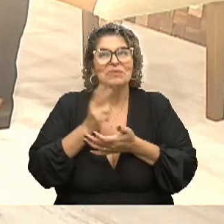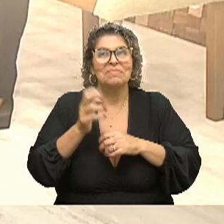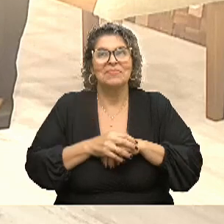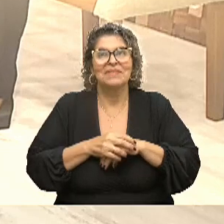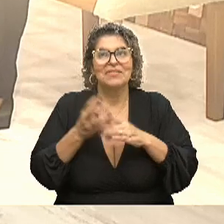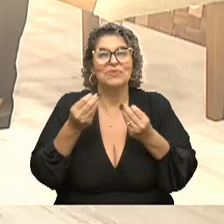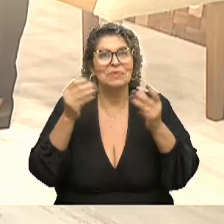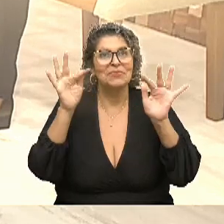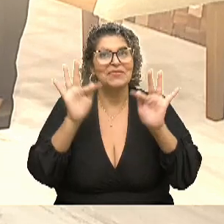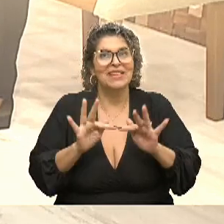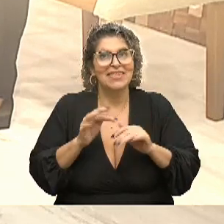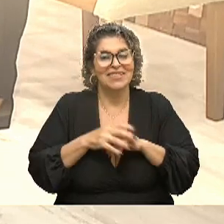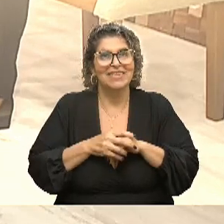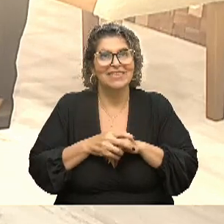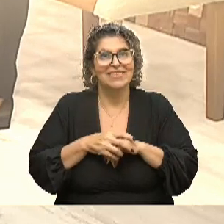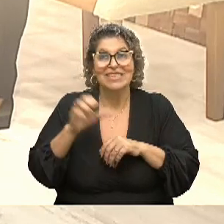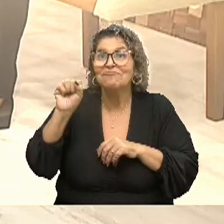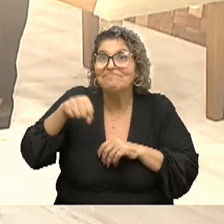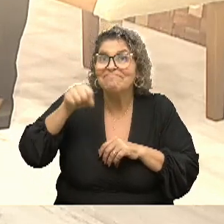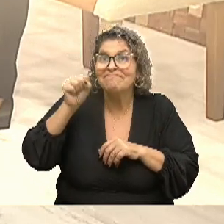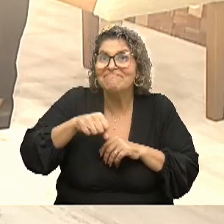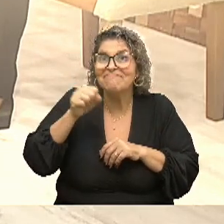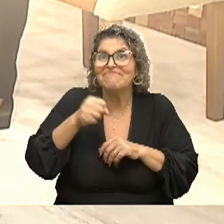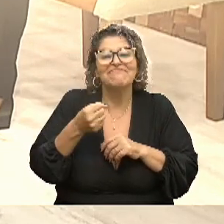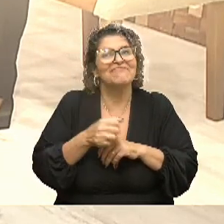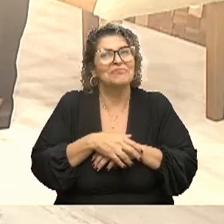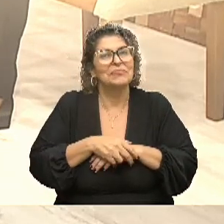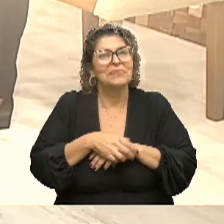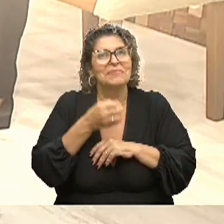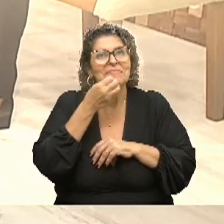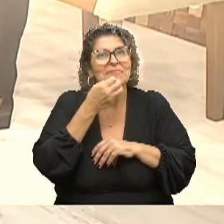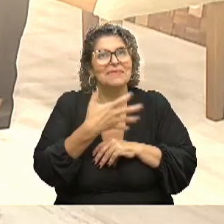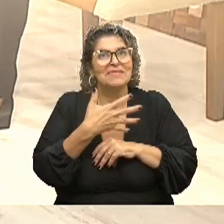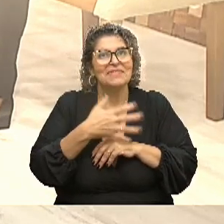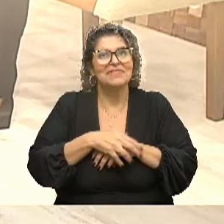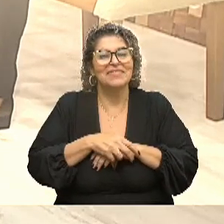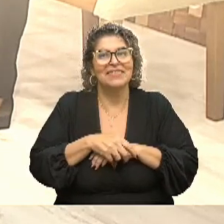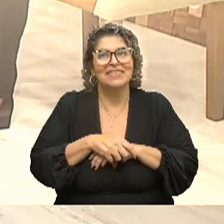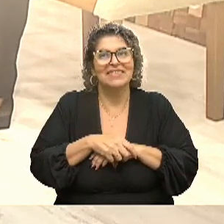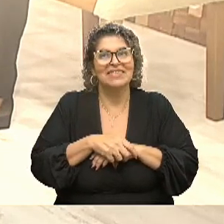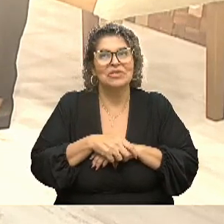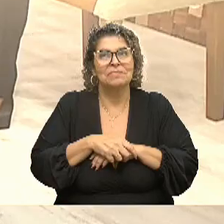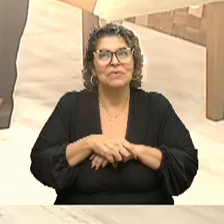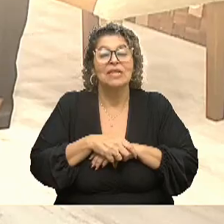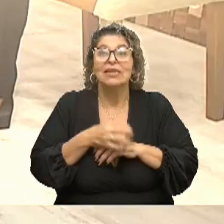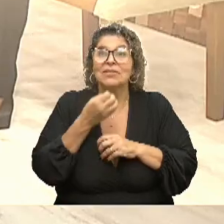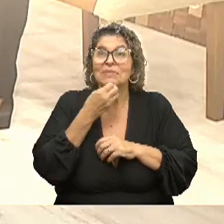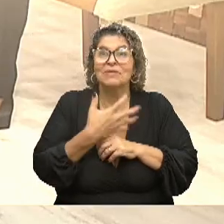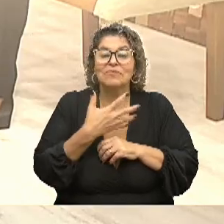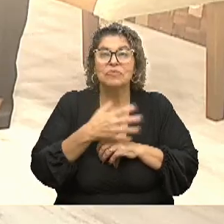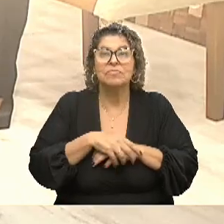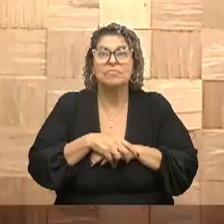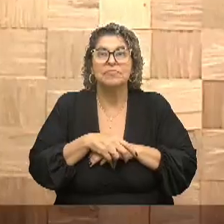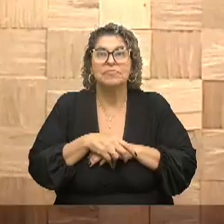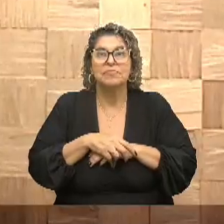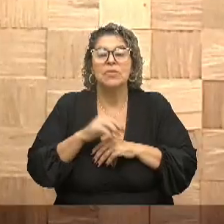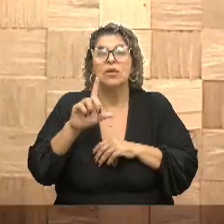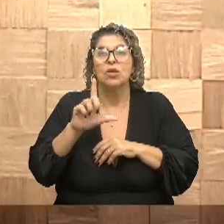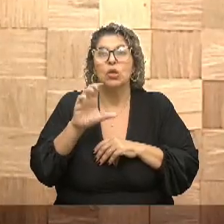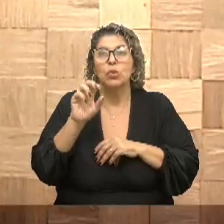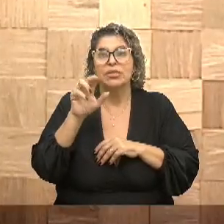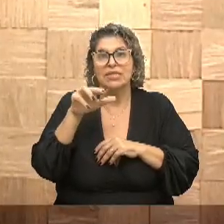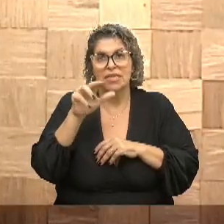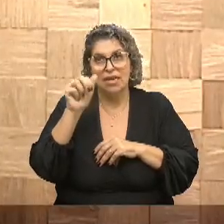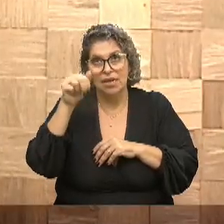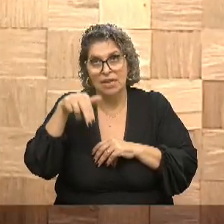Tu é feliz, Bernardo? Sim. É? Uhum. Que bom. Então tá bom. Luciana, queria